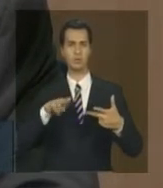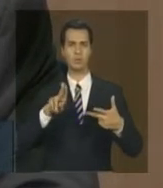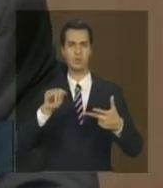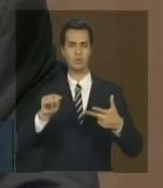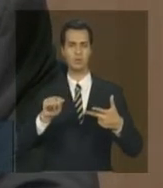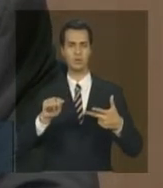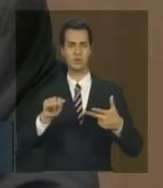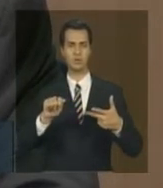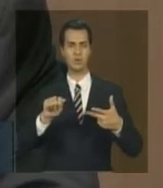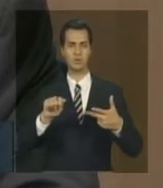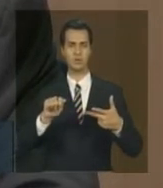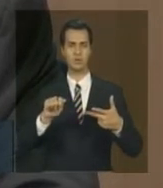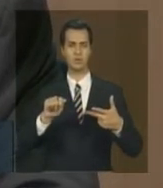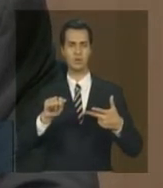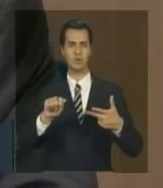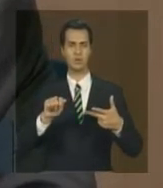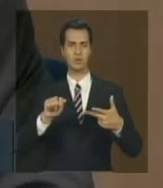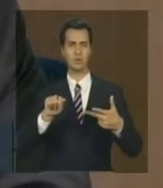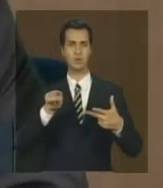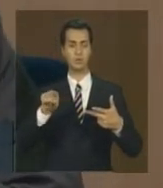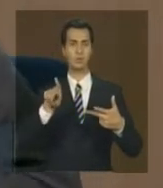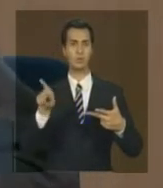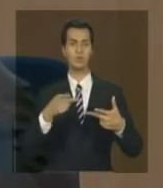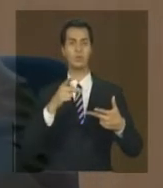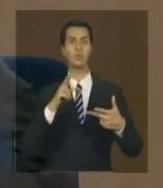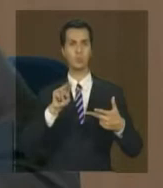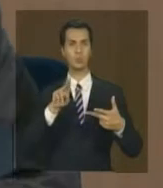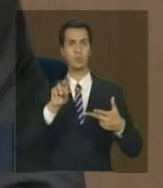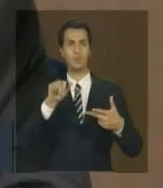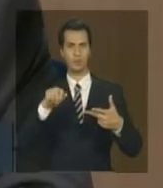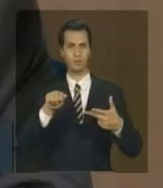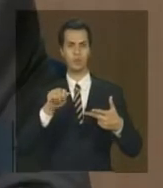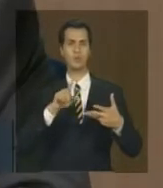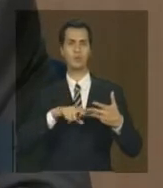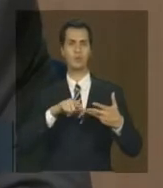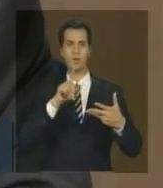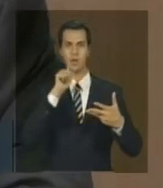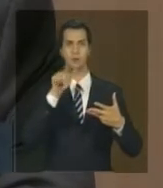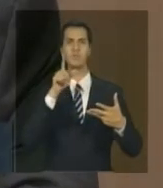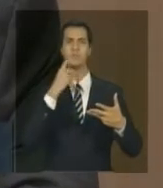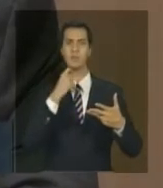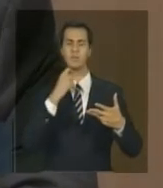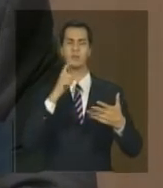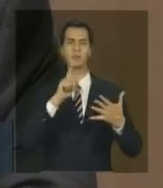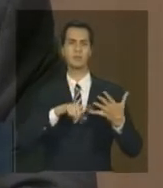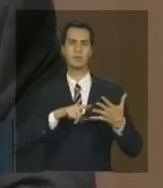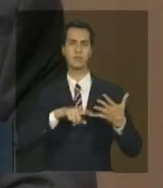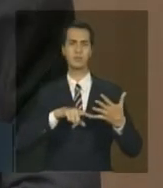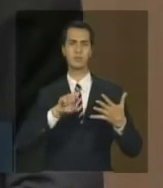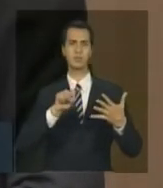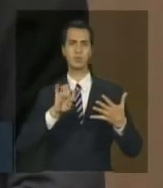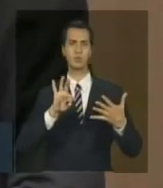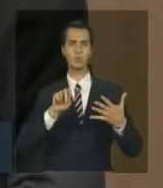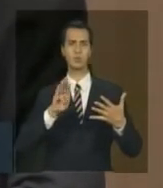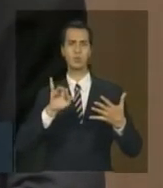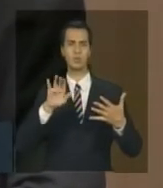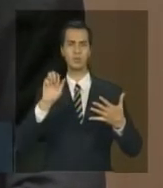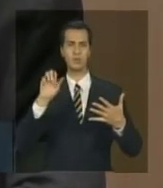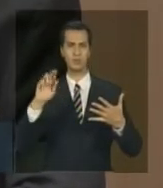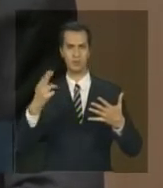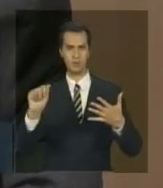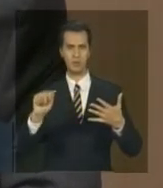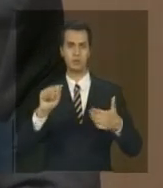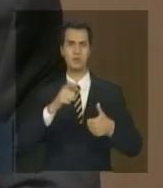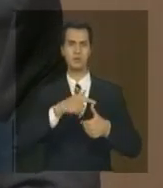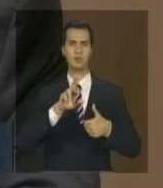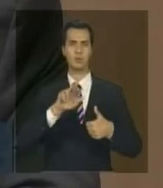saiu um erro é Una Águas Vermelhas Setubinha e Rio Vermelho né